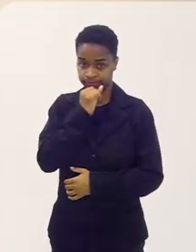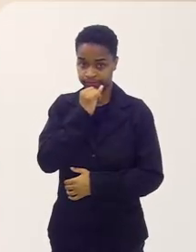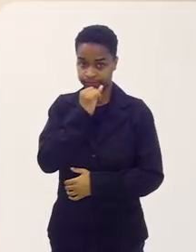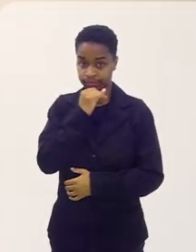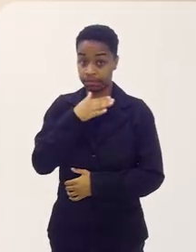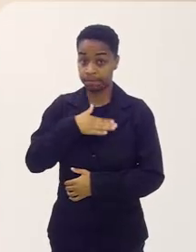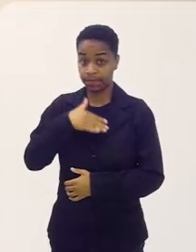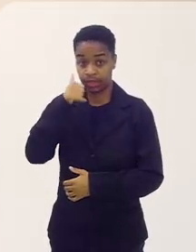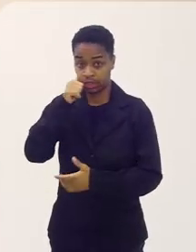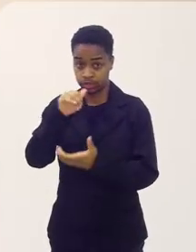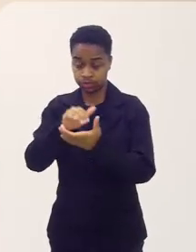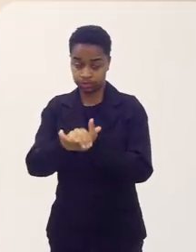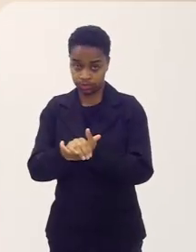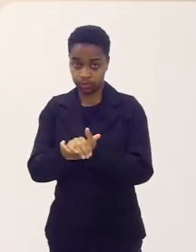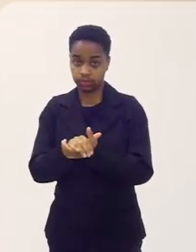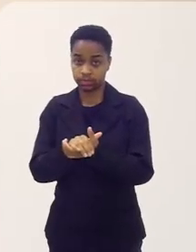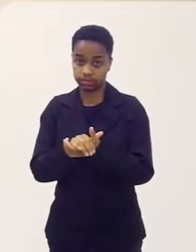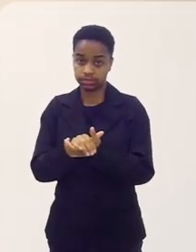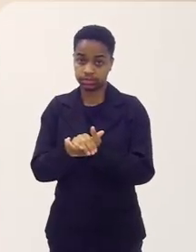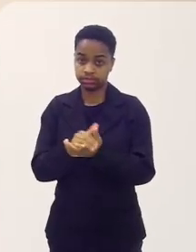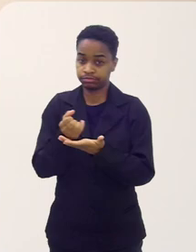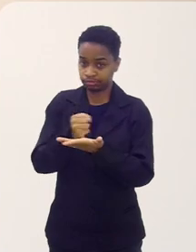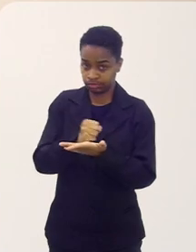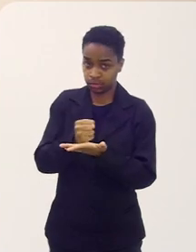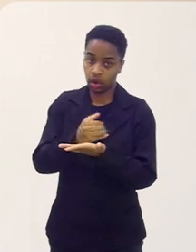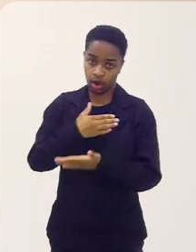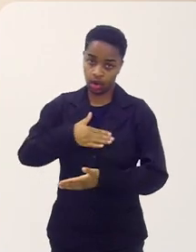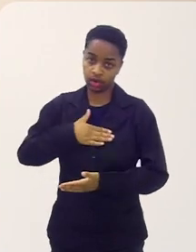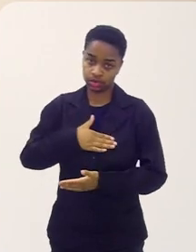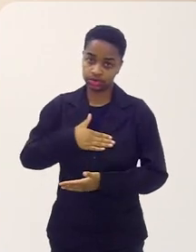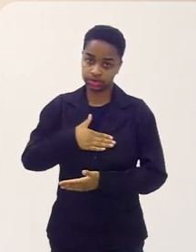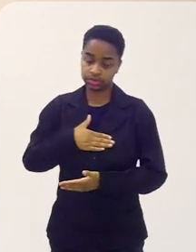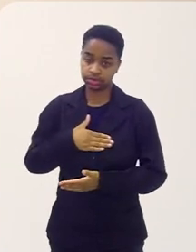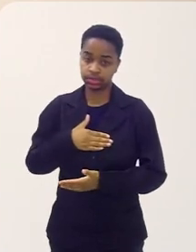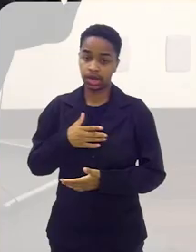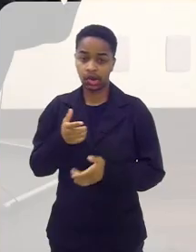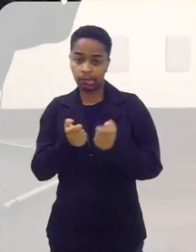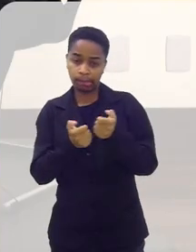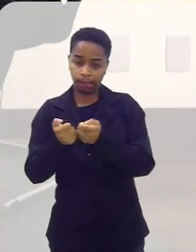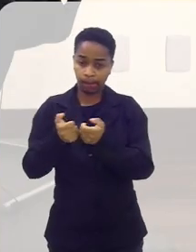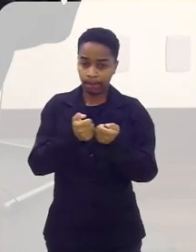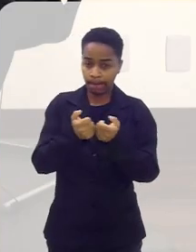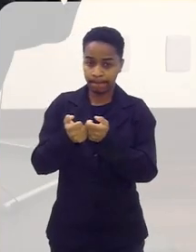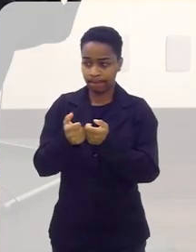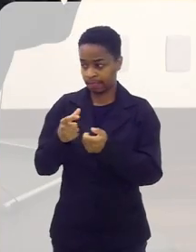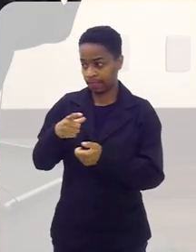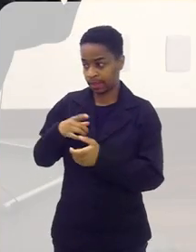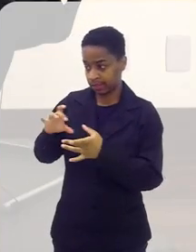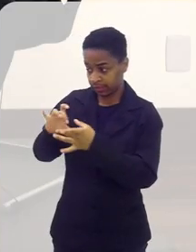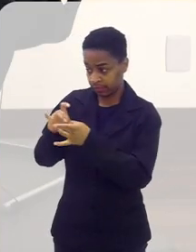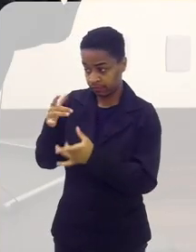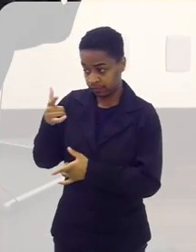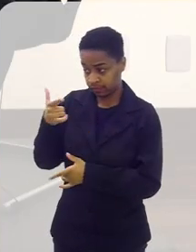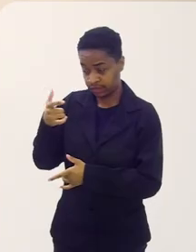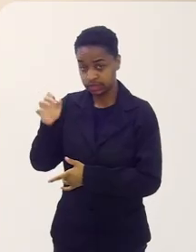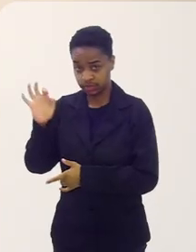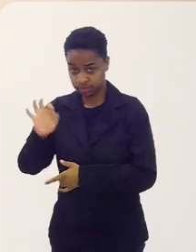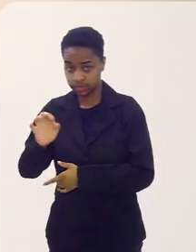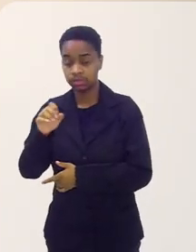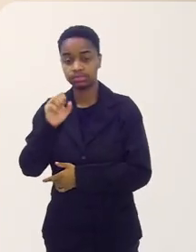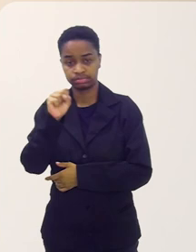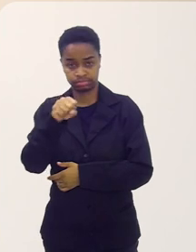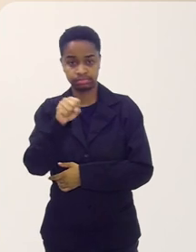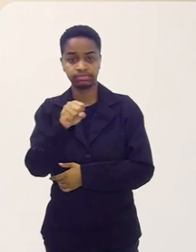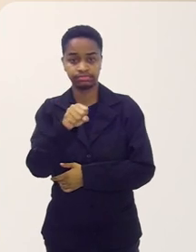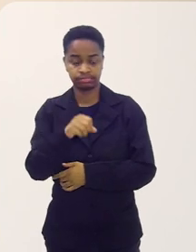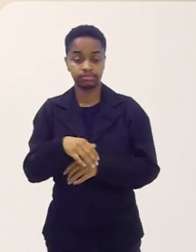exemplo, a minha esposa, ela ativamente joga jogos, né? Gosta de Assassin's Creed... Faz parte dos 25%. Faz